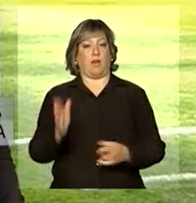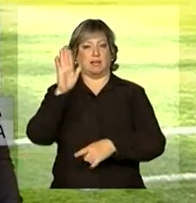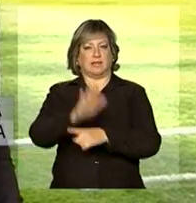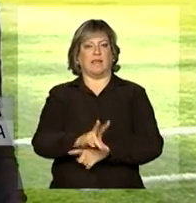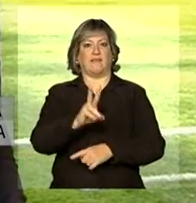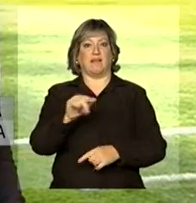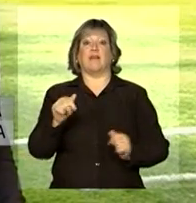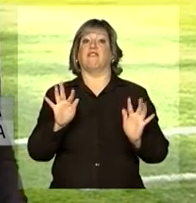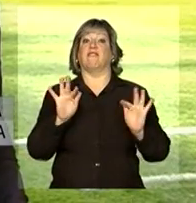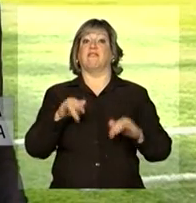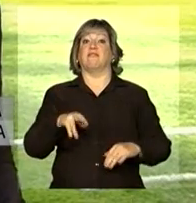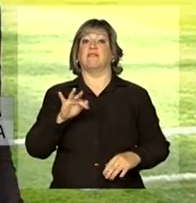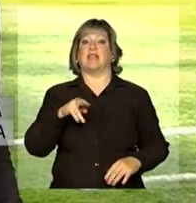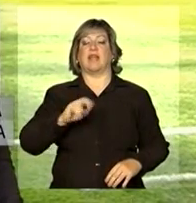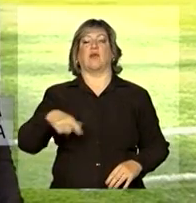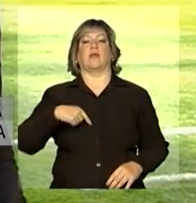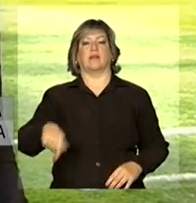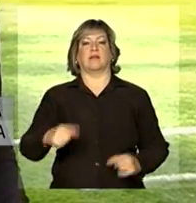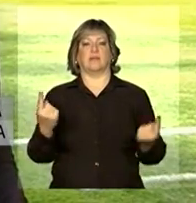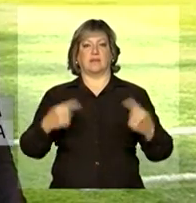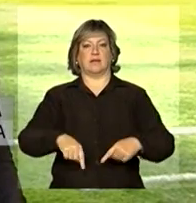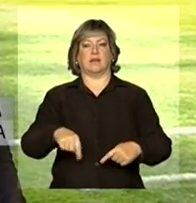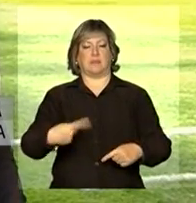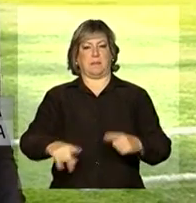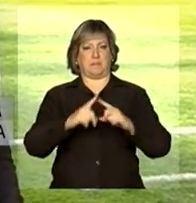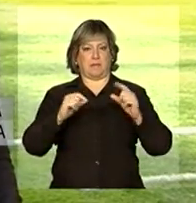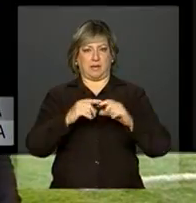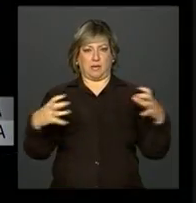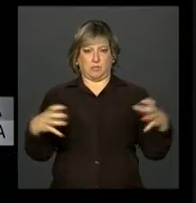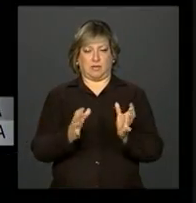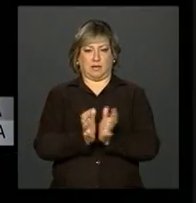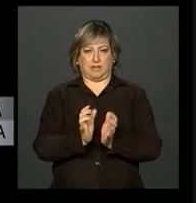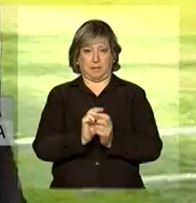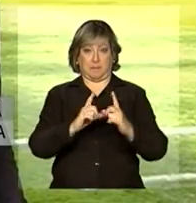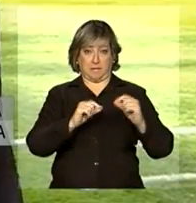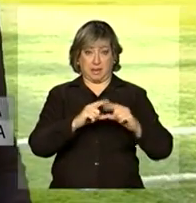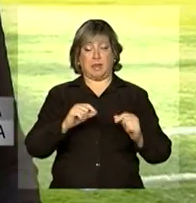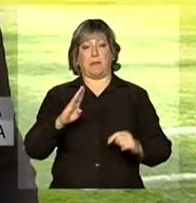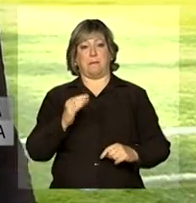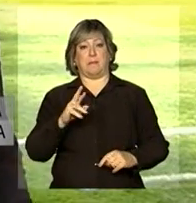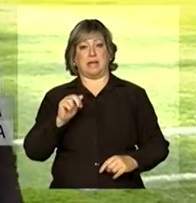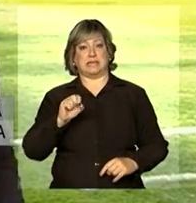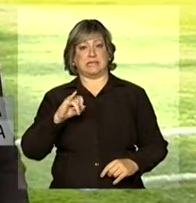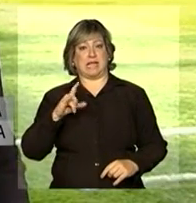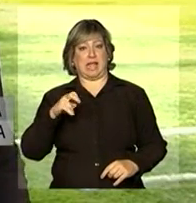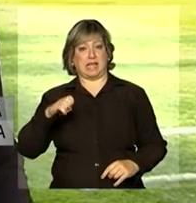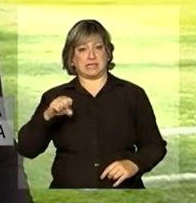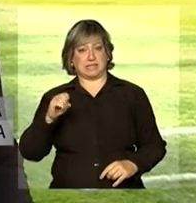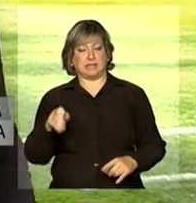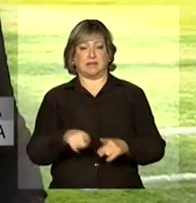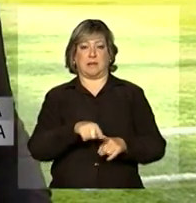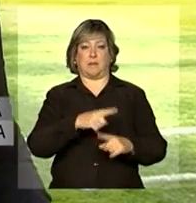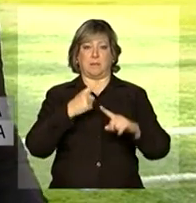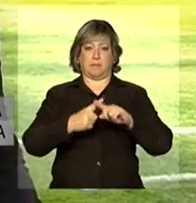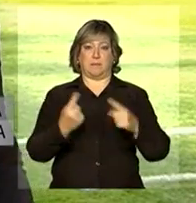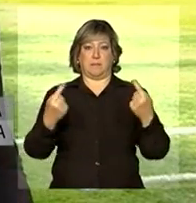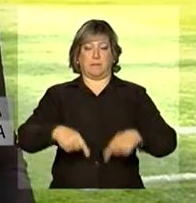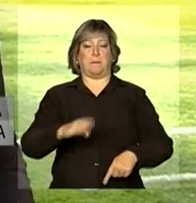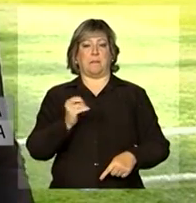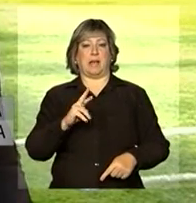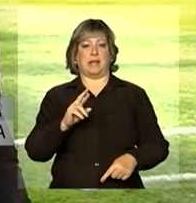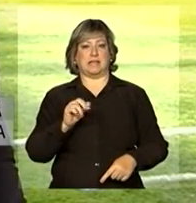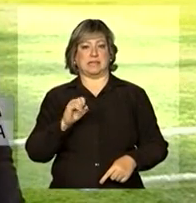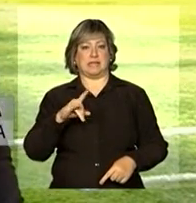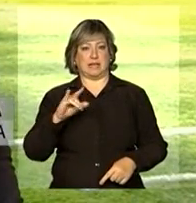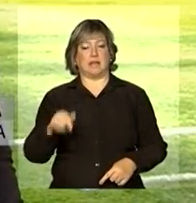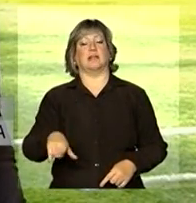ser a final do Campeonato Brasiliense. entre os times Brasília e Brasiliense. Essa partida vai ser aberta a convidados